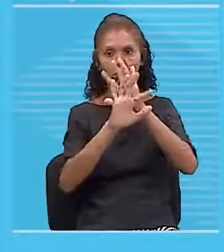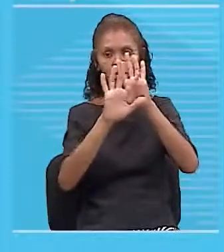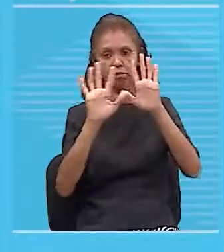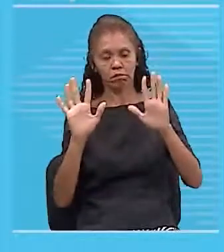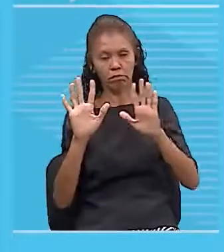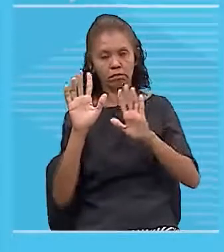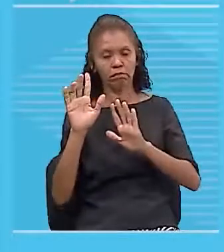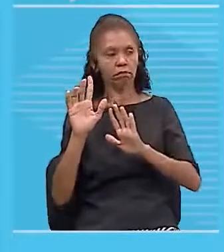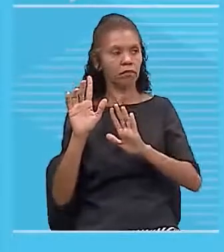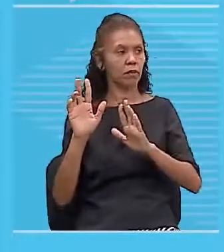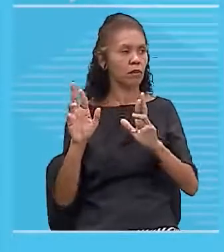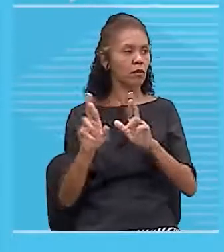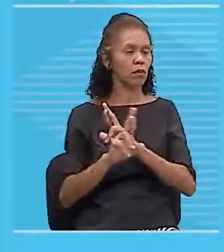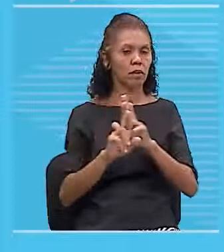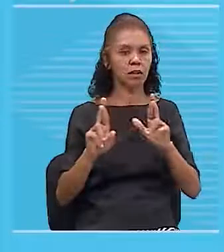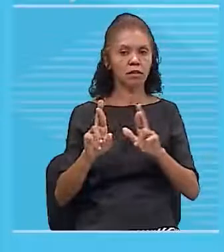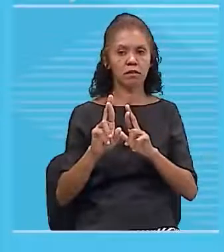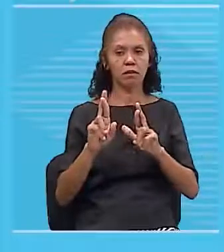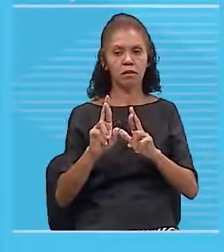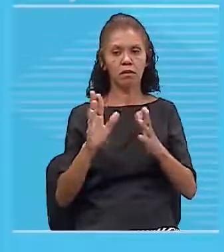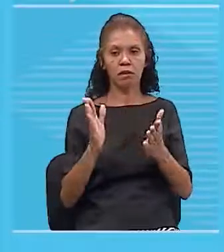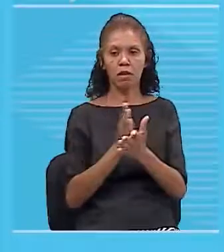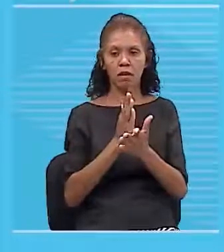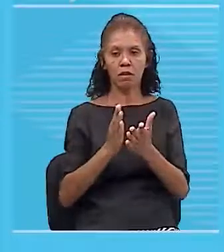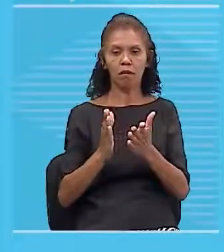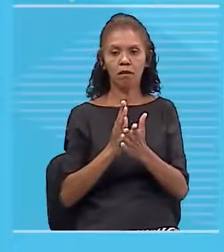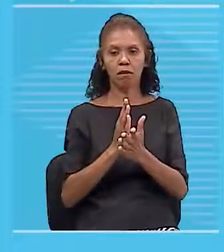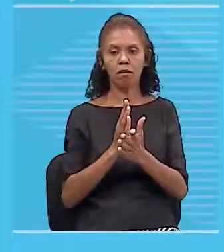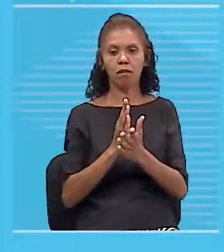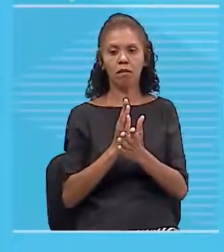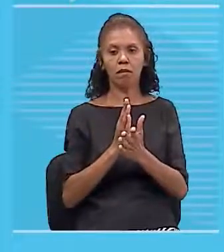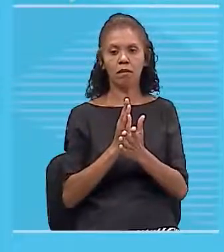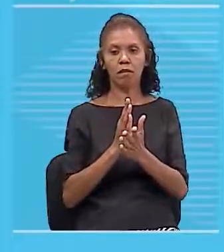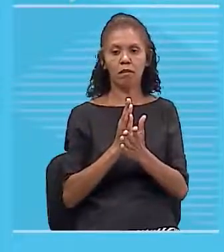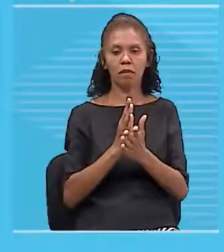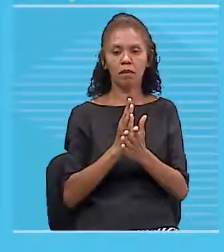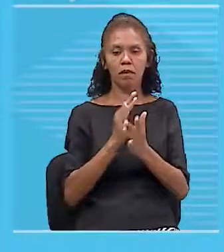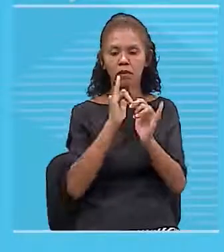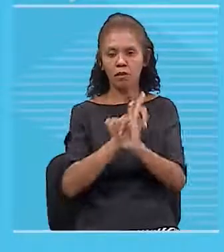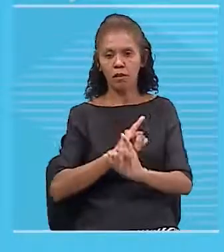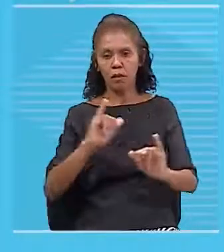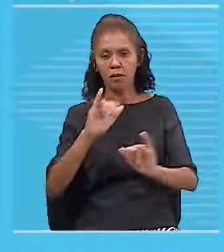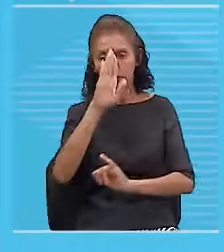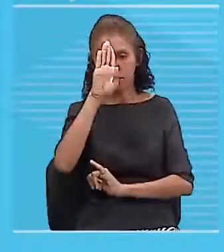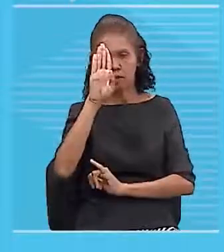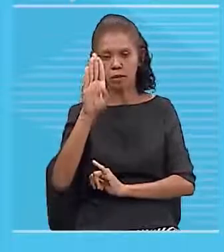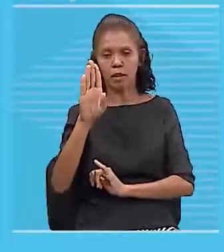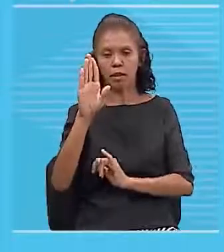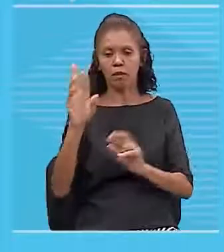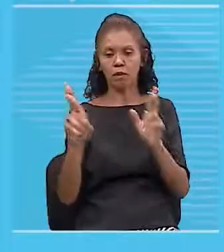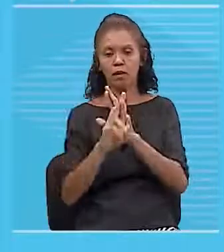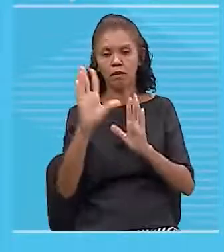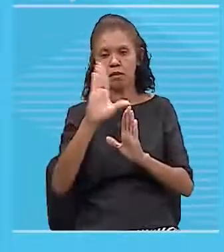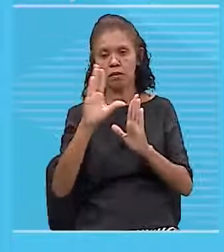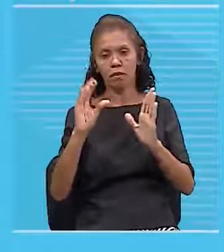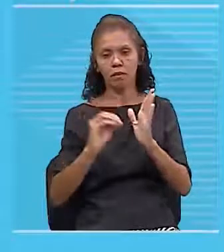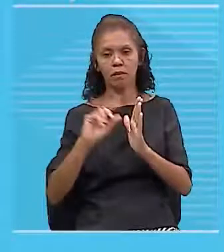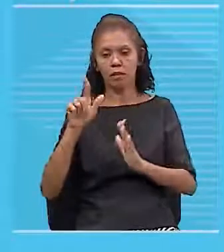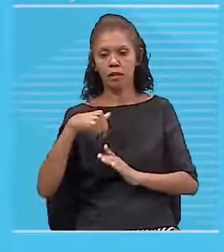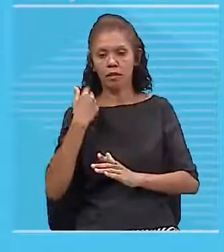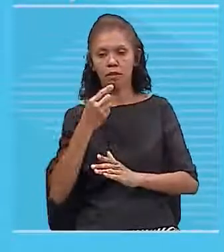naqueles pontos principais desse conteúdo, para que a gente tenha muito tempo para resolver várias questões,